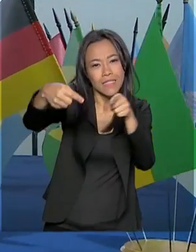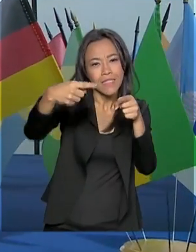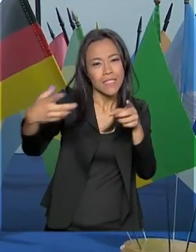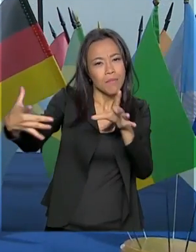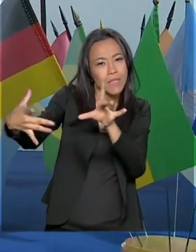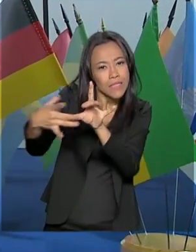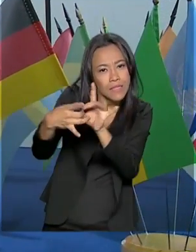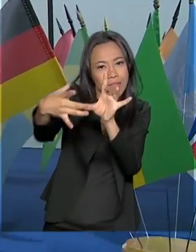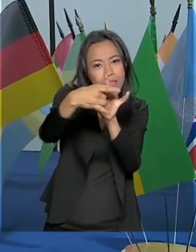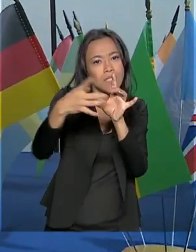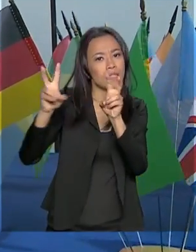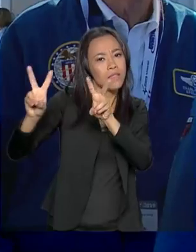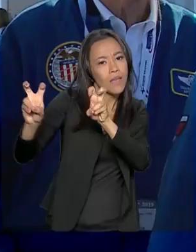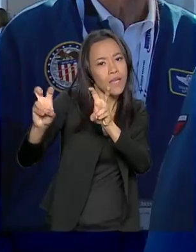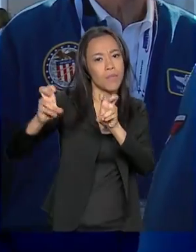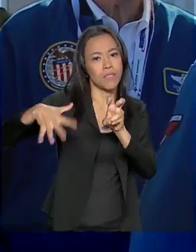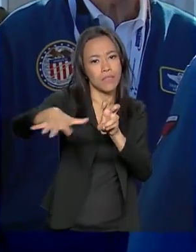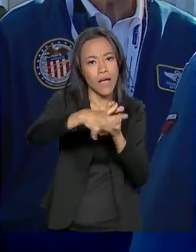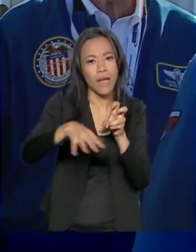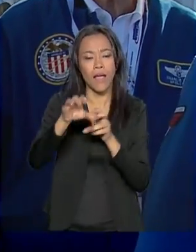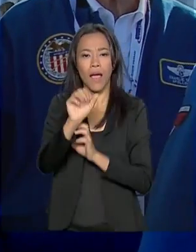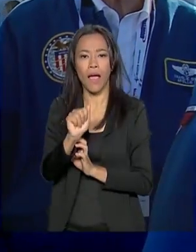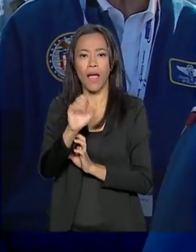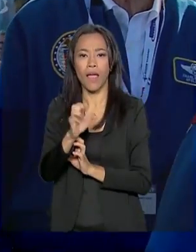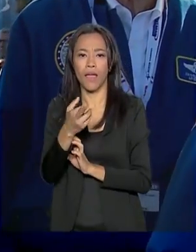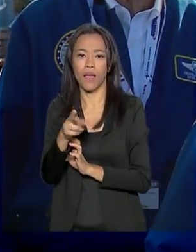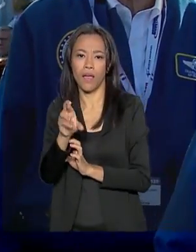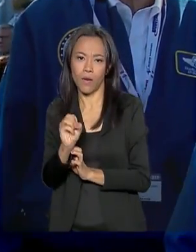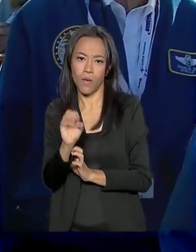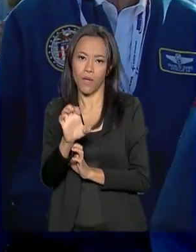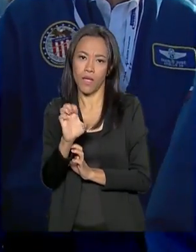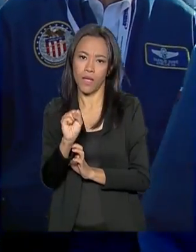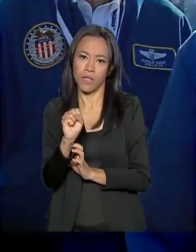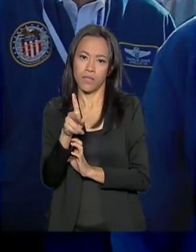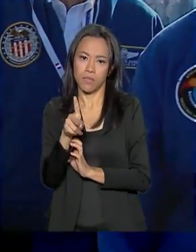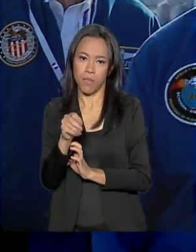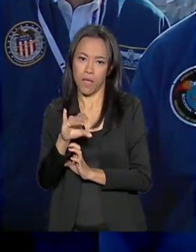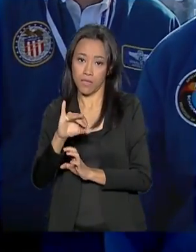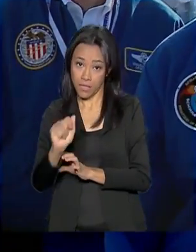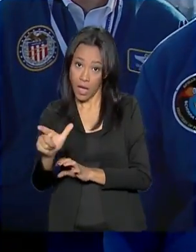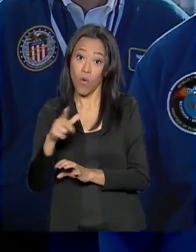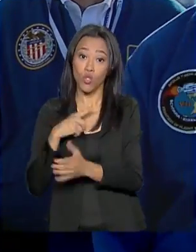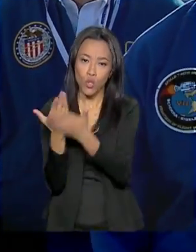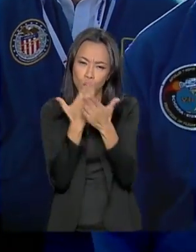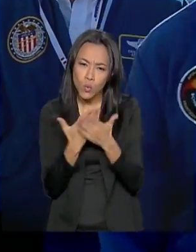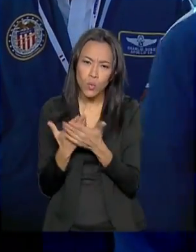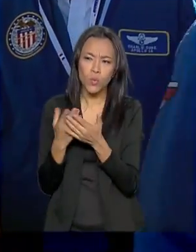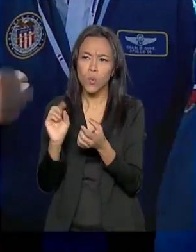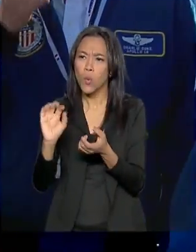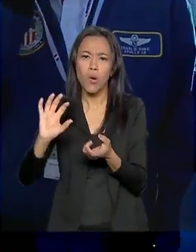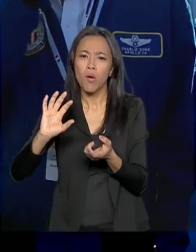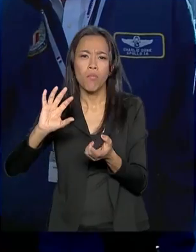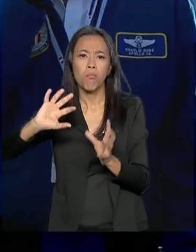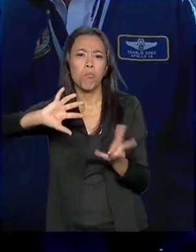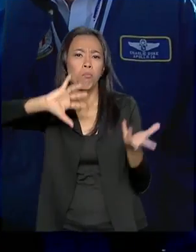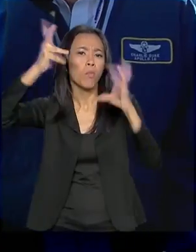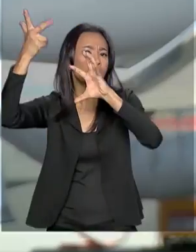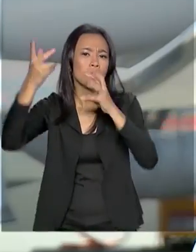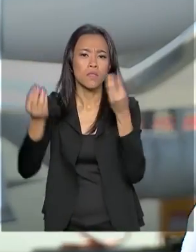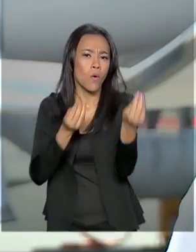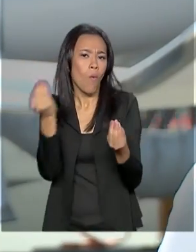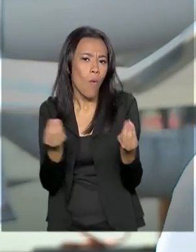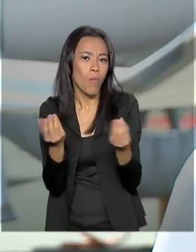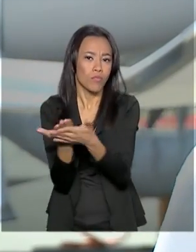assuntos aeroespaciais. O acordo vai permitir, por exemplo, estudos conjuntos sobre mudanças climáticas.